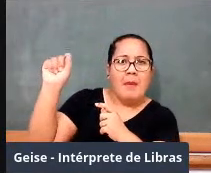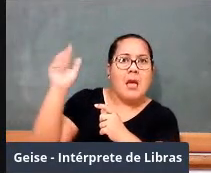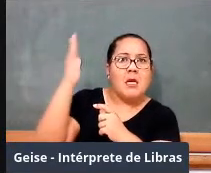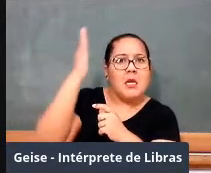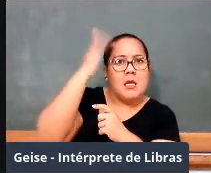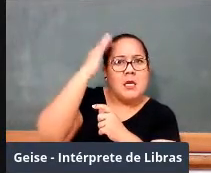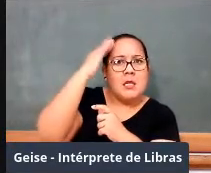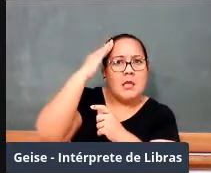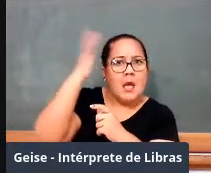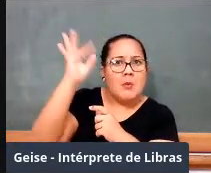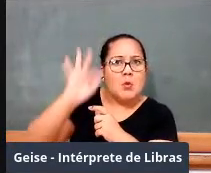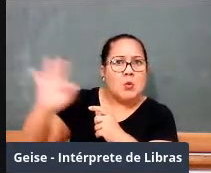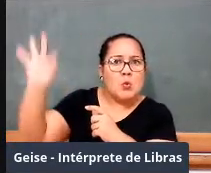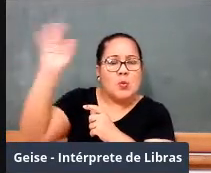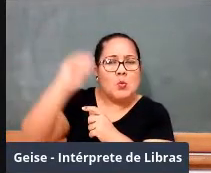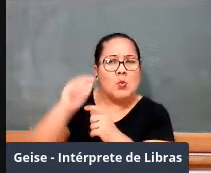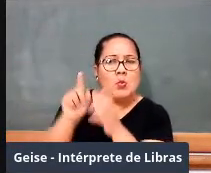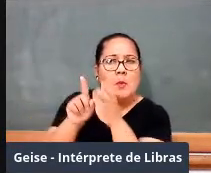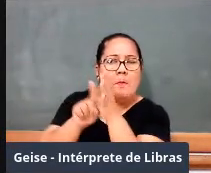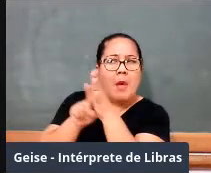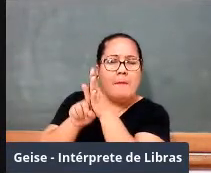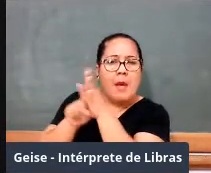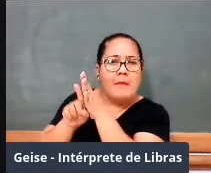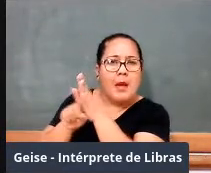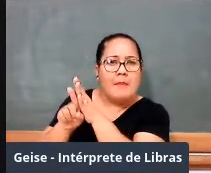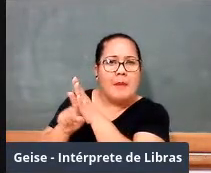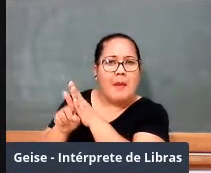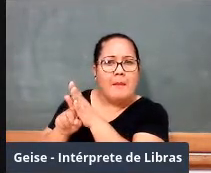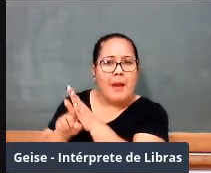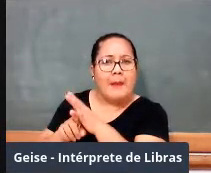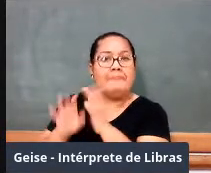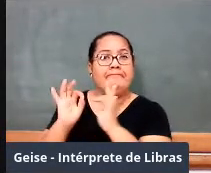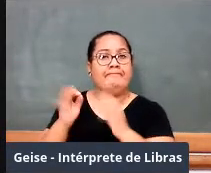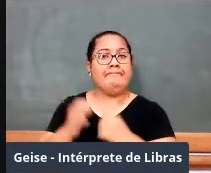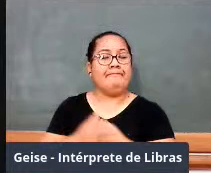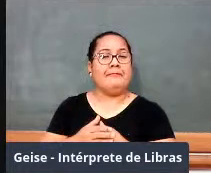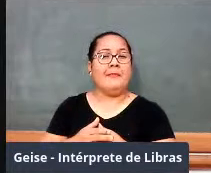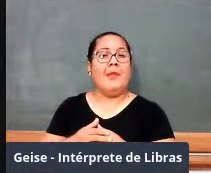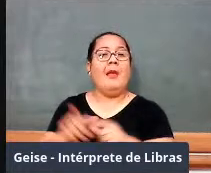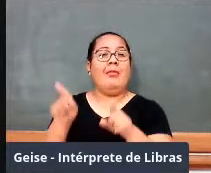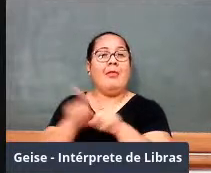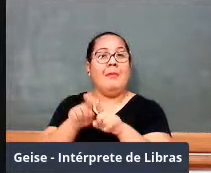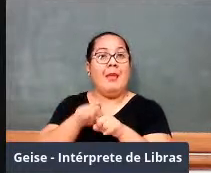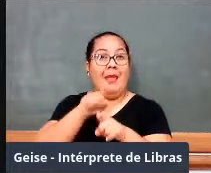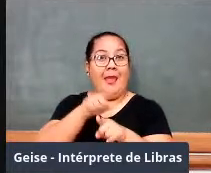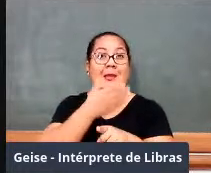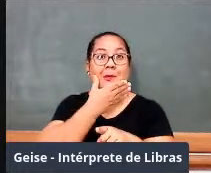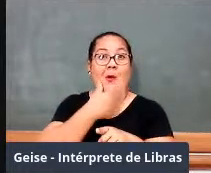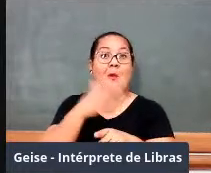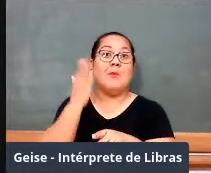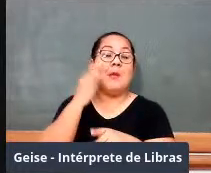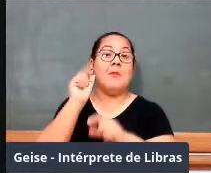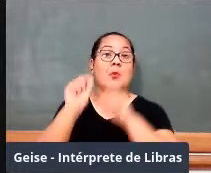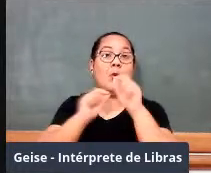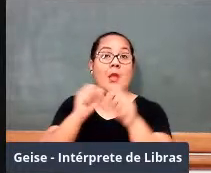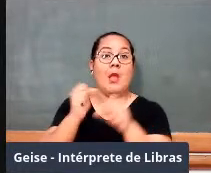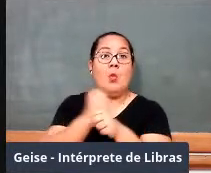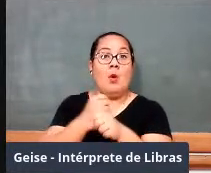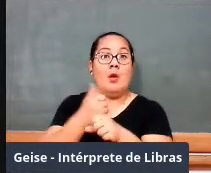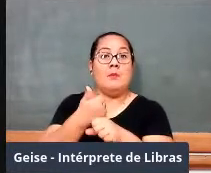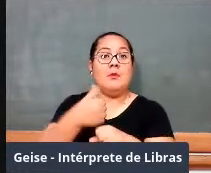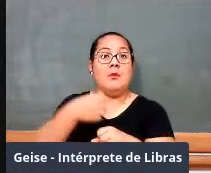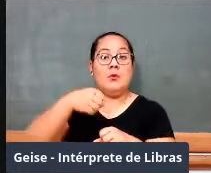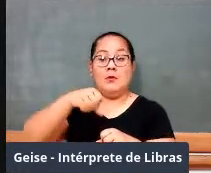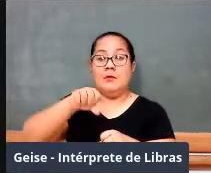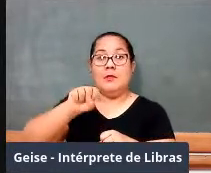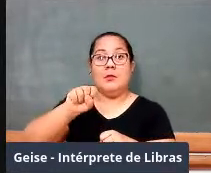internacionalmente. Então, sobretudo, ele sabia que em 1908 foi